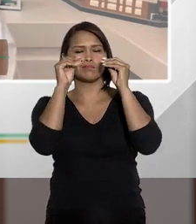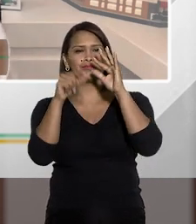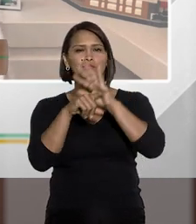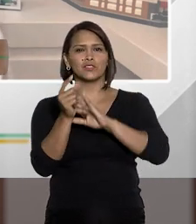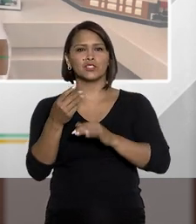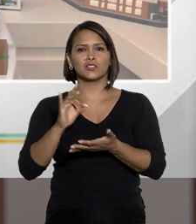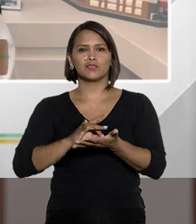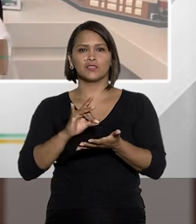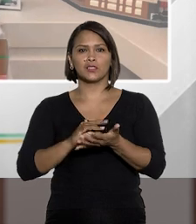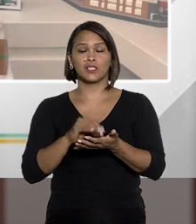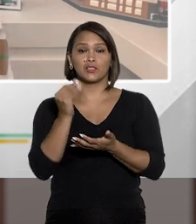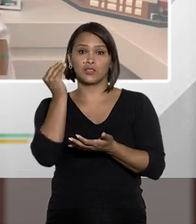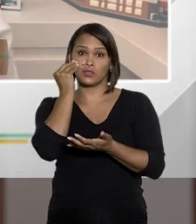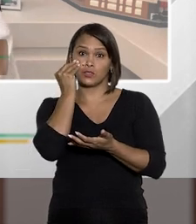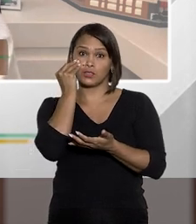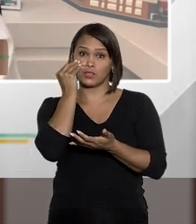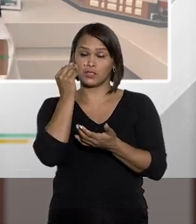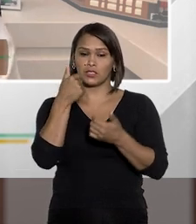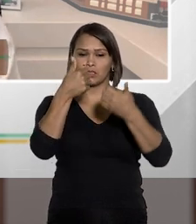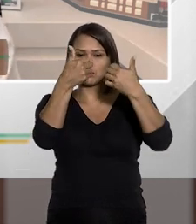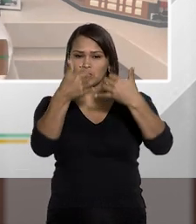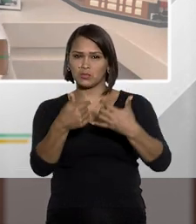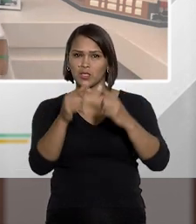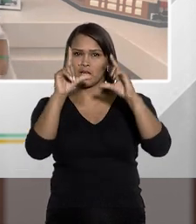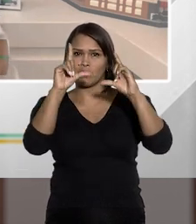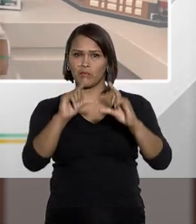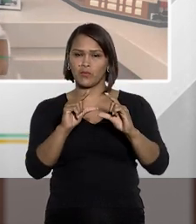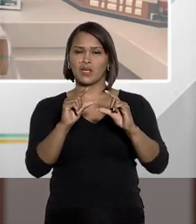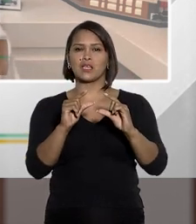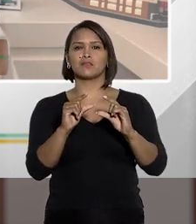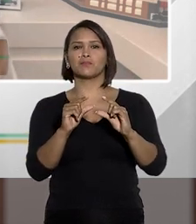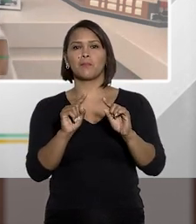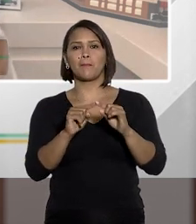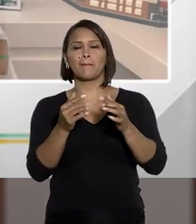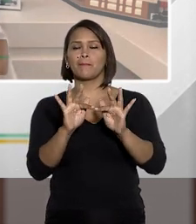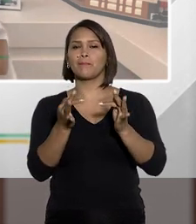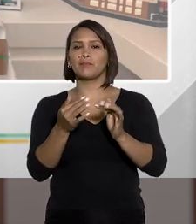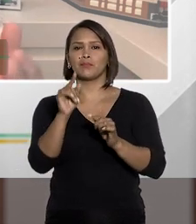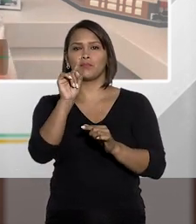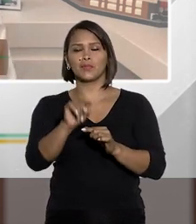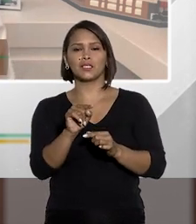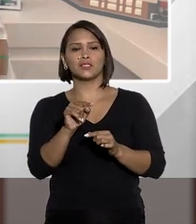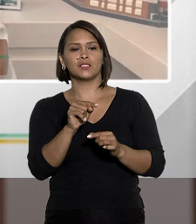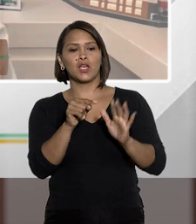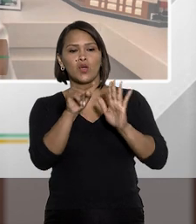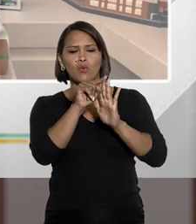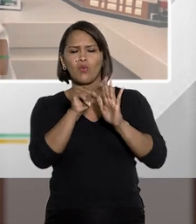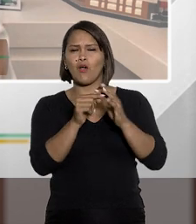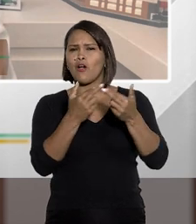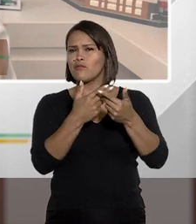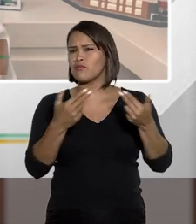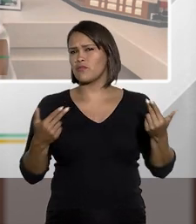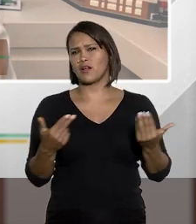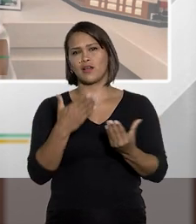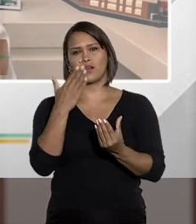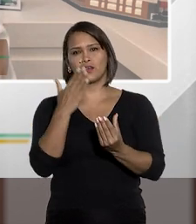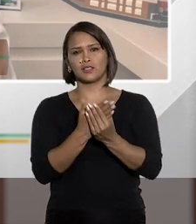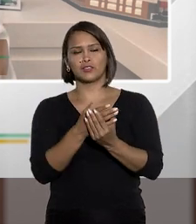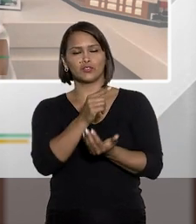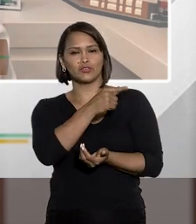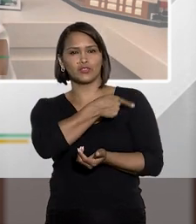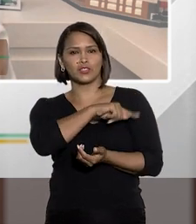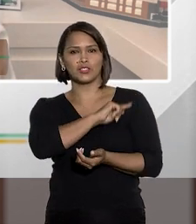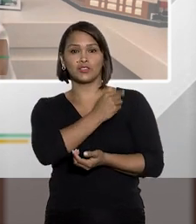os olhos aí para a realidade, estou tentando aqui ser polido, como o Rogério disse, mas assim, quantos casos